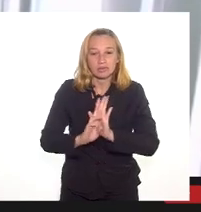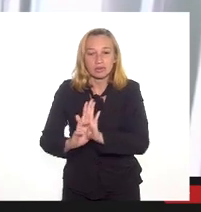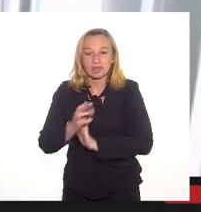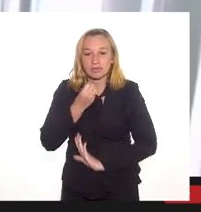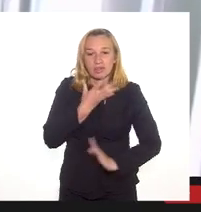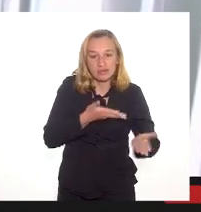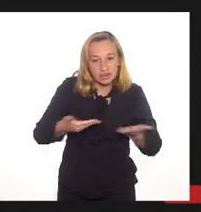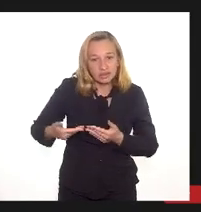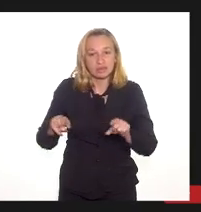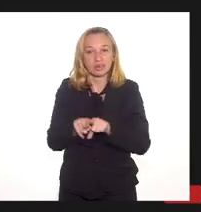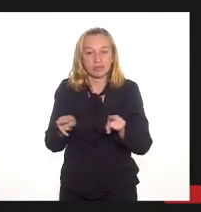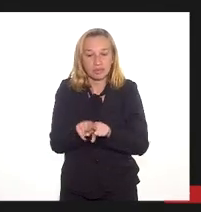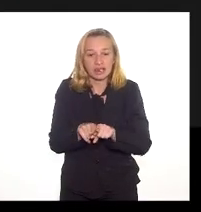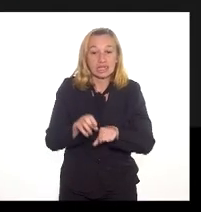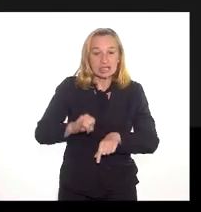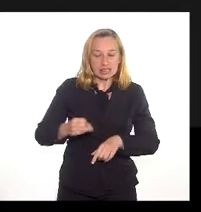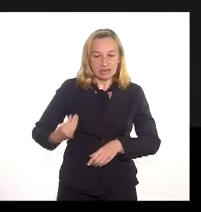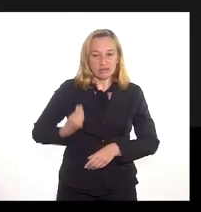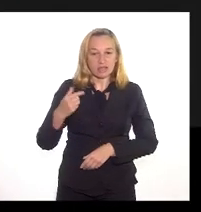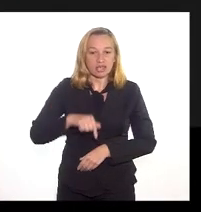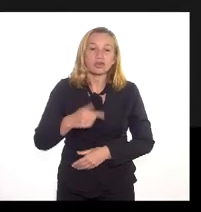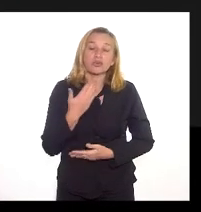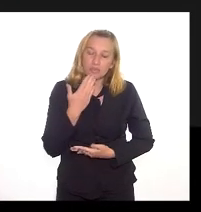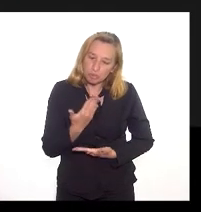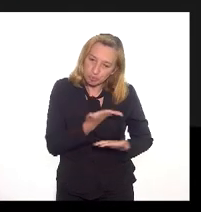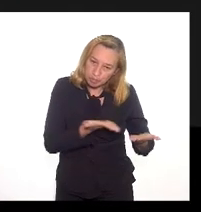-vinda também. E, se estiver presente, por favor,